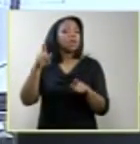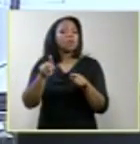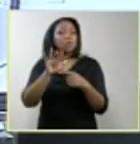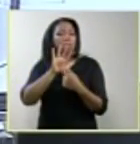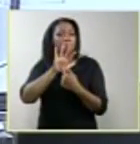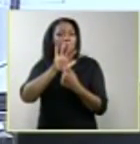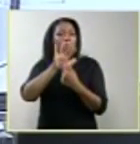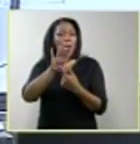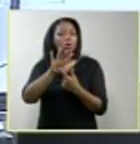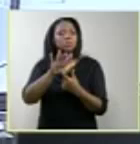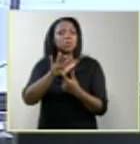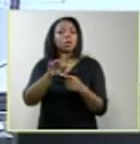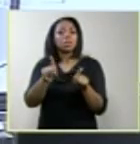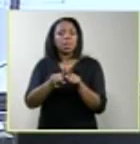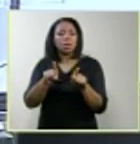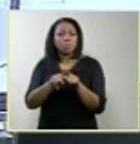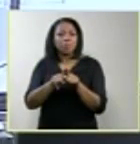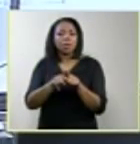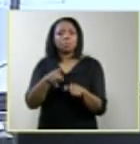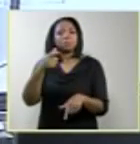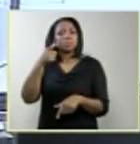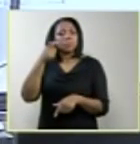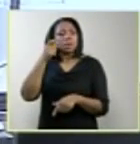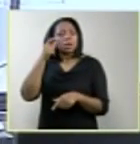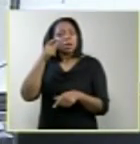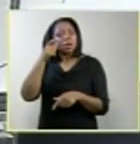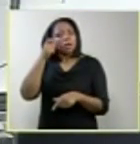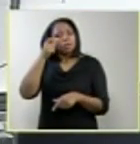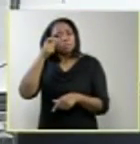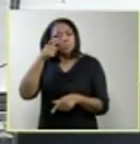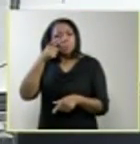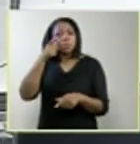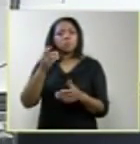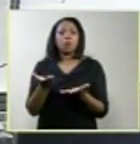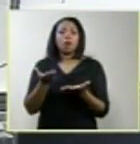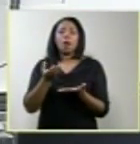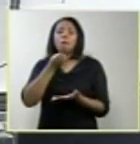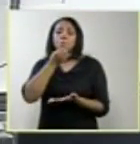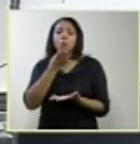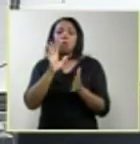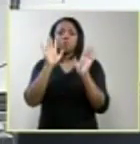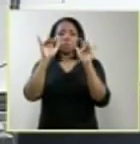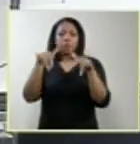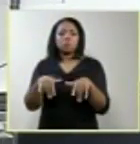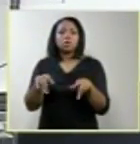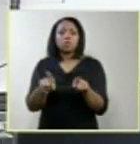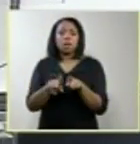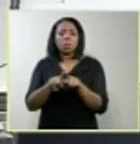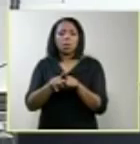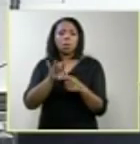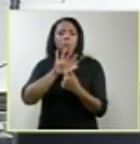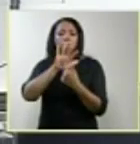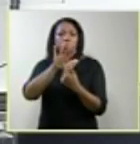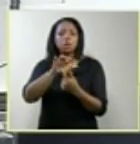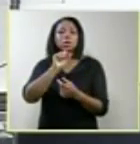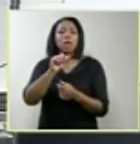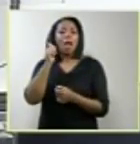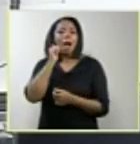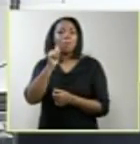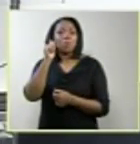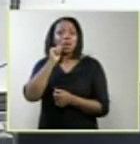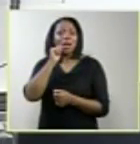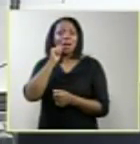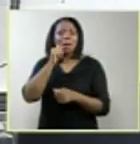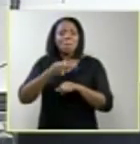muito interessante. Bem, eu finalizo mostrando essa escultura, em que a mulher levanta um